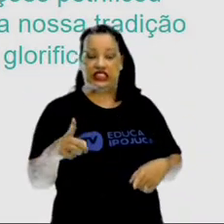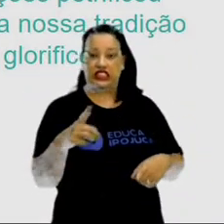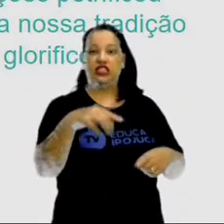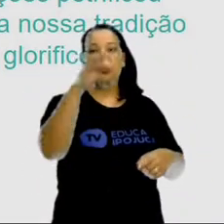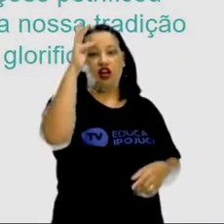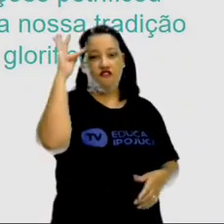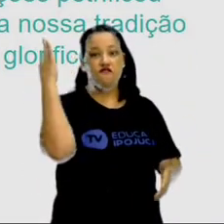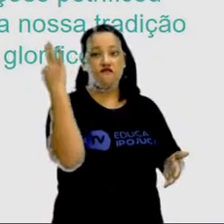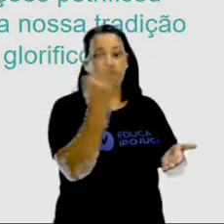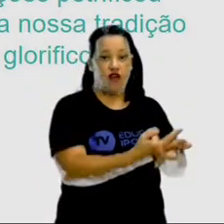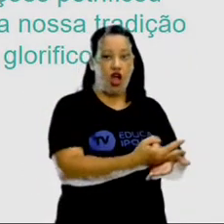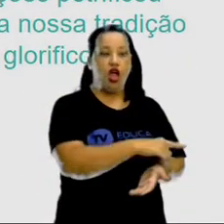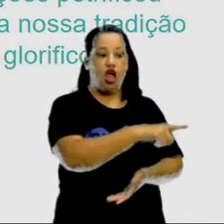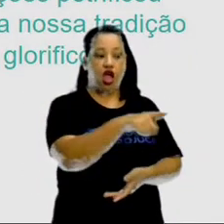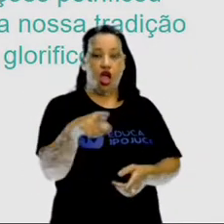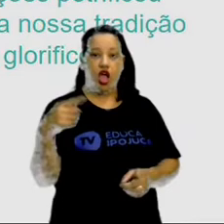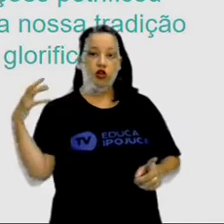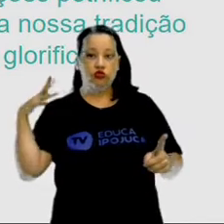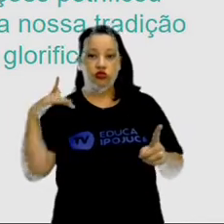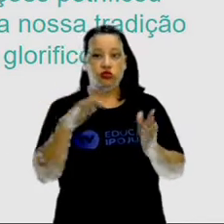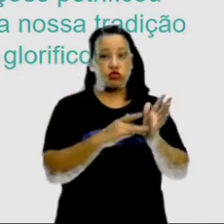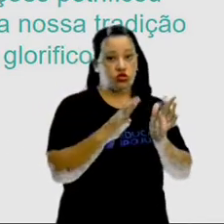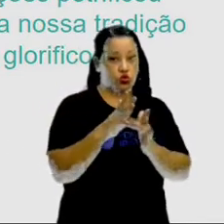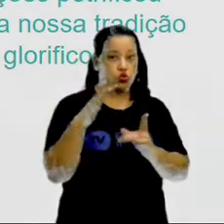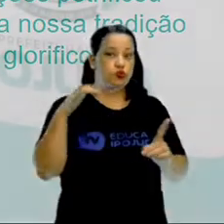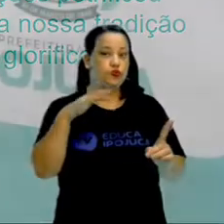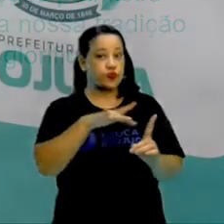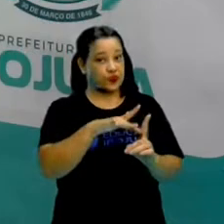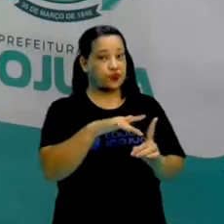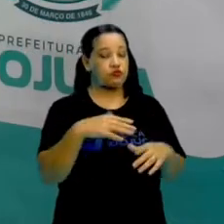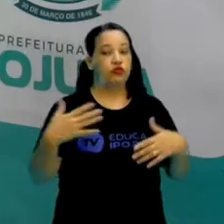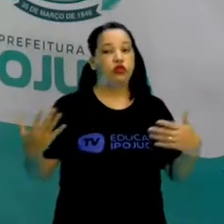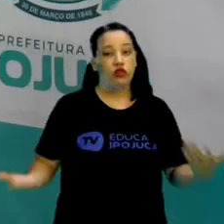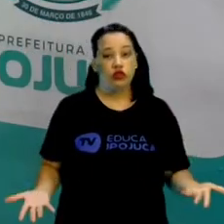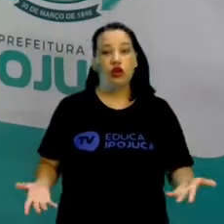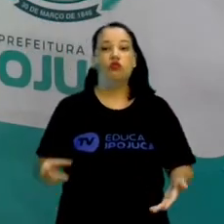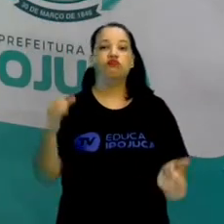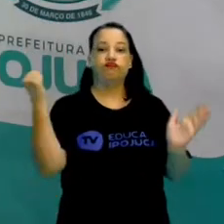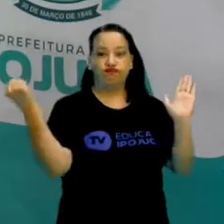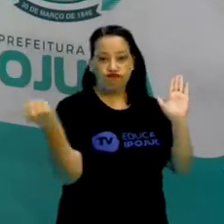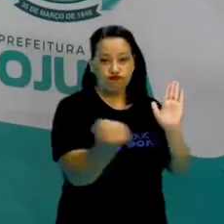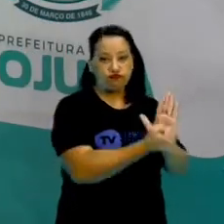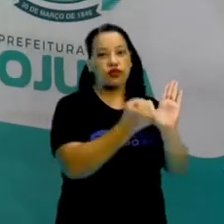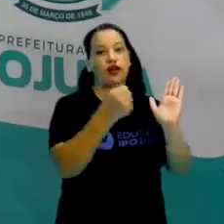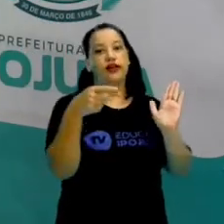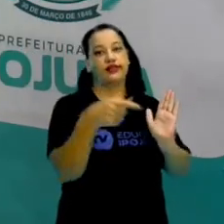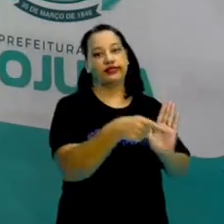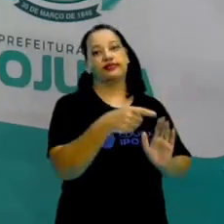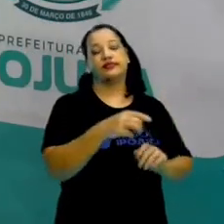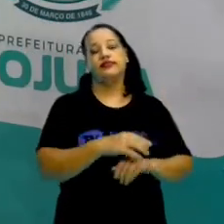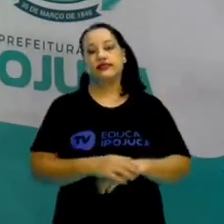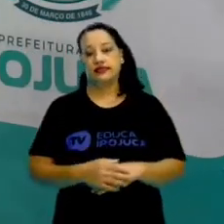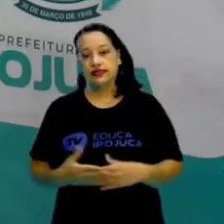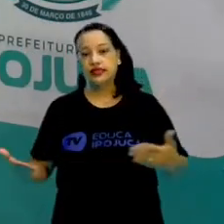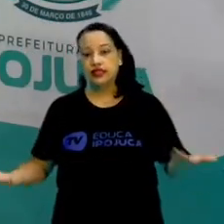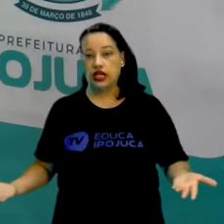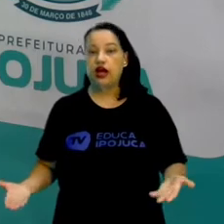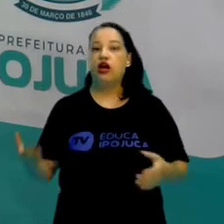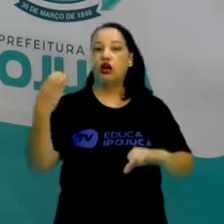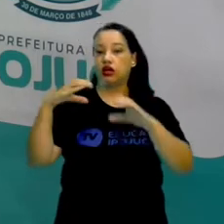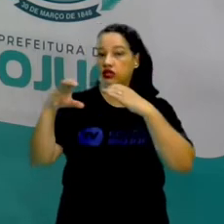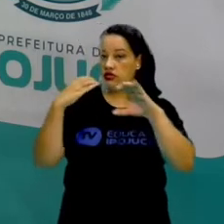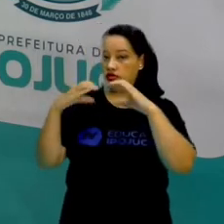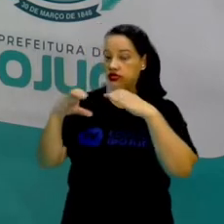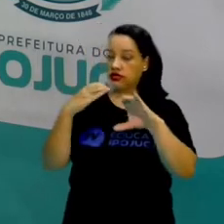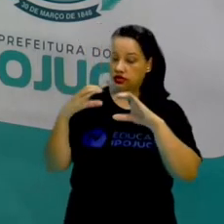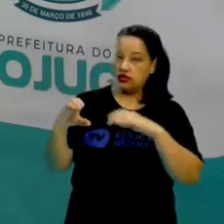fé dos cristãos, certo? Então nós temos essa presença marcada aí dentro do nosso hino,